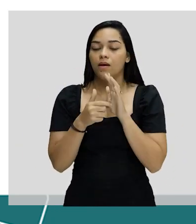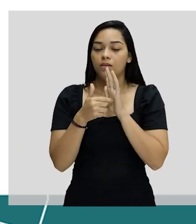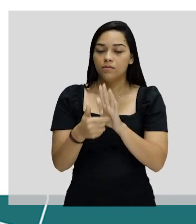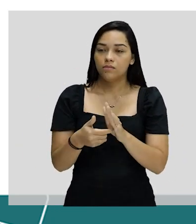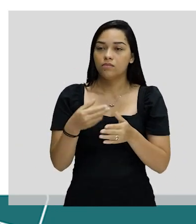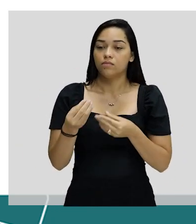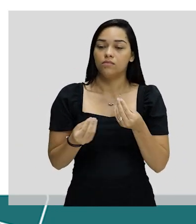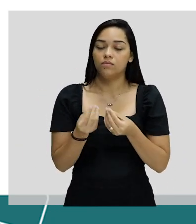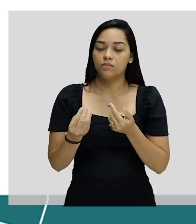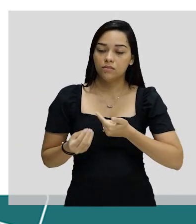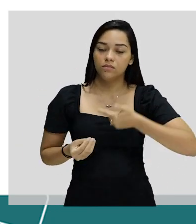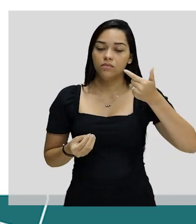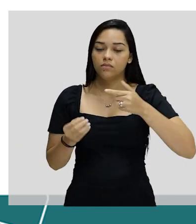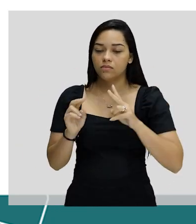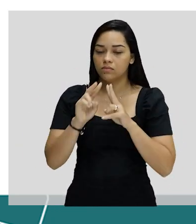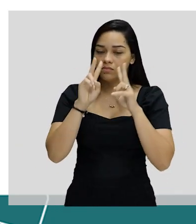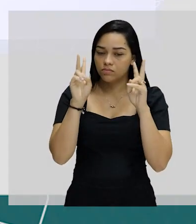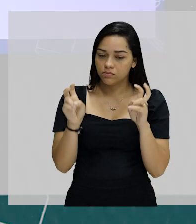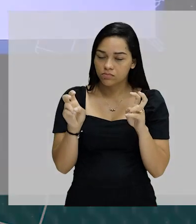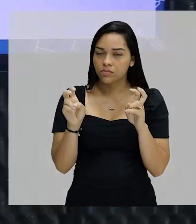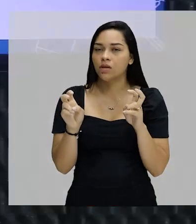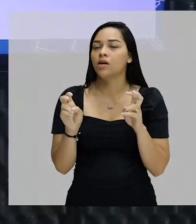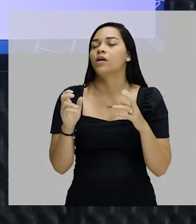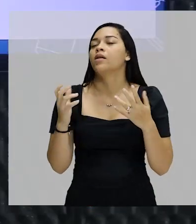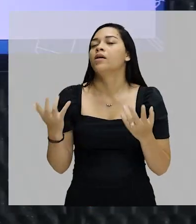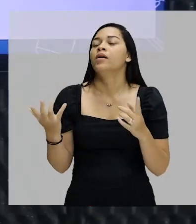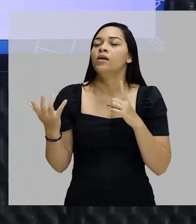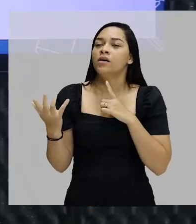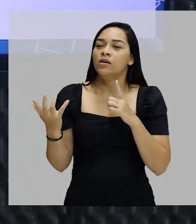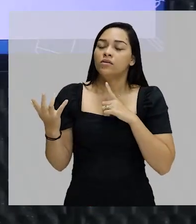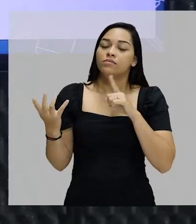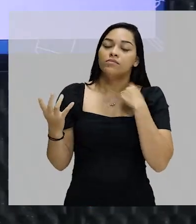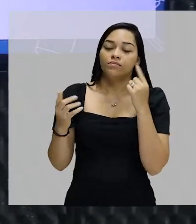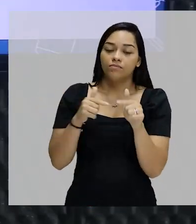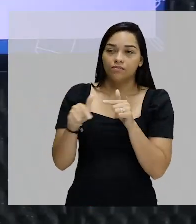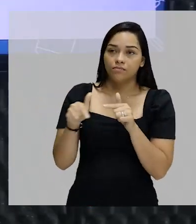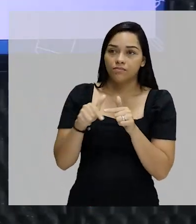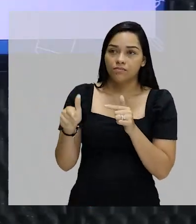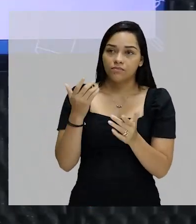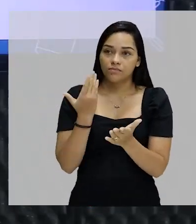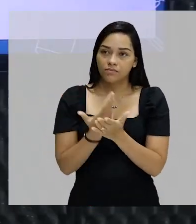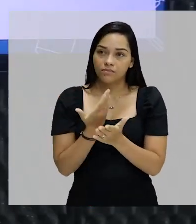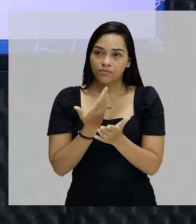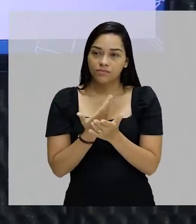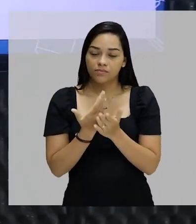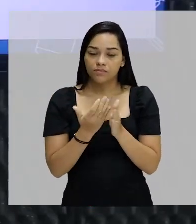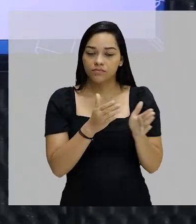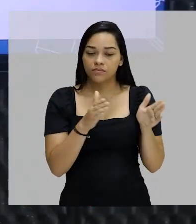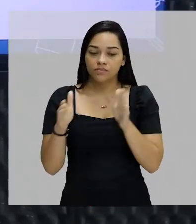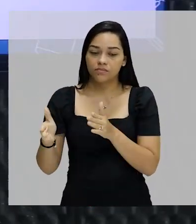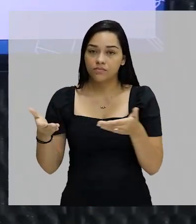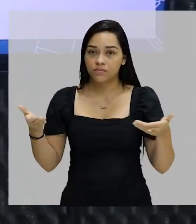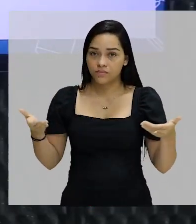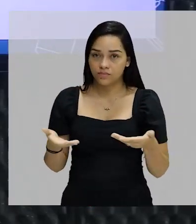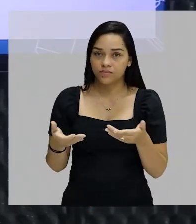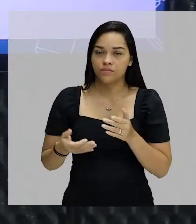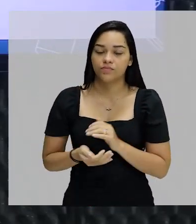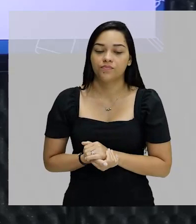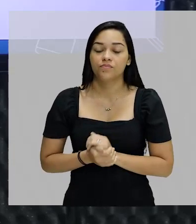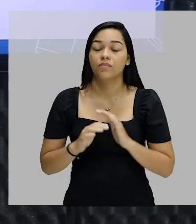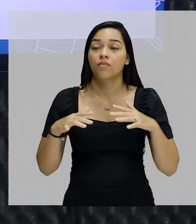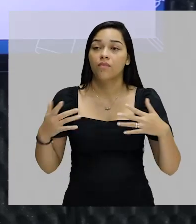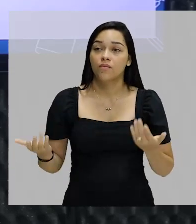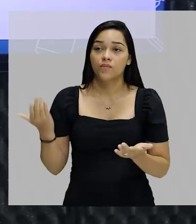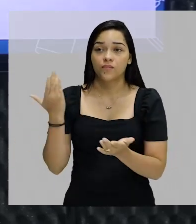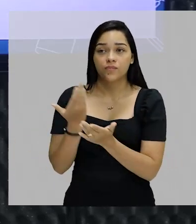como subtema desse tema gerador que estamos trabalhando durante essas aulas desse período agora. Então essa